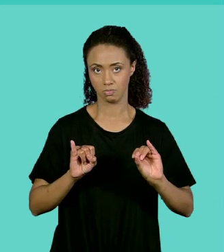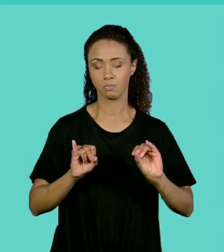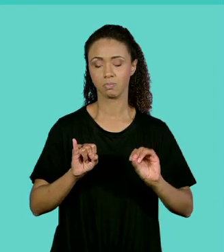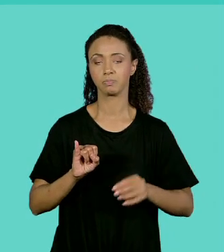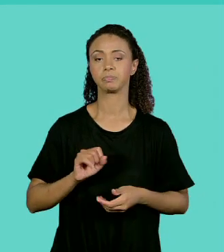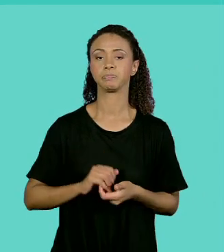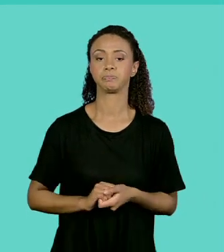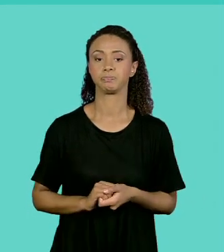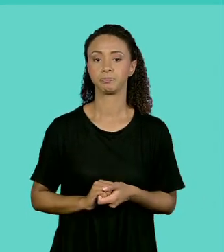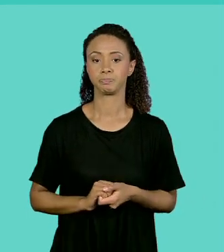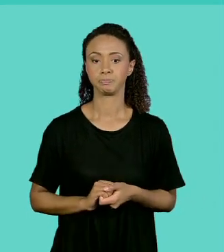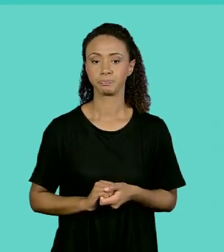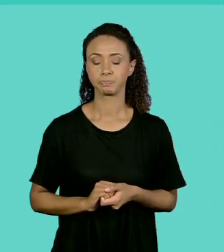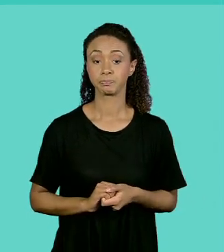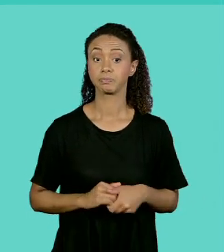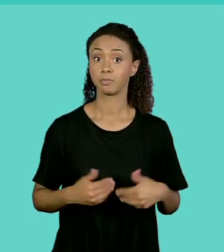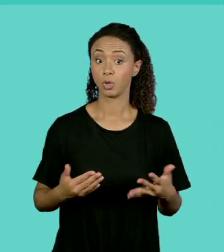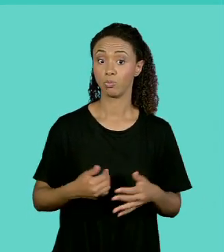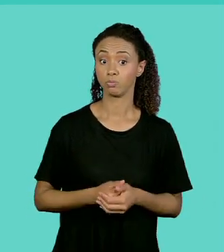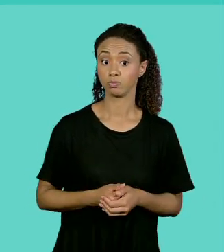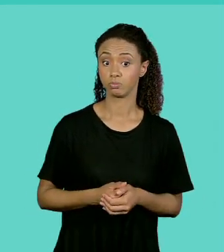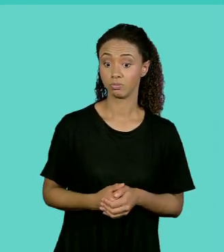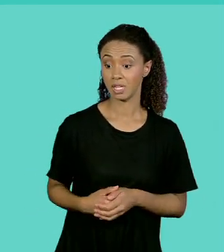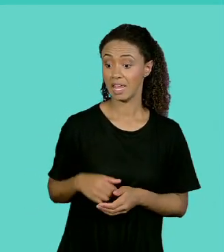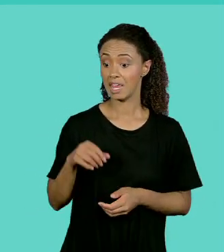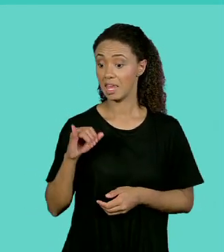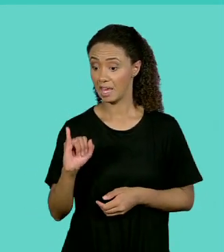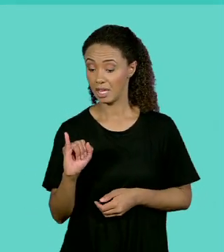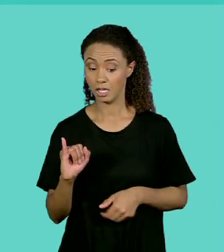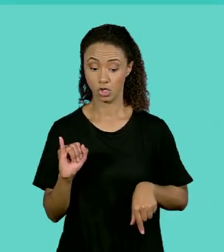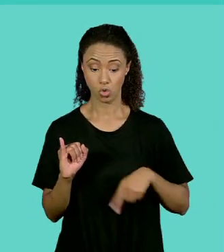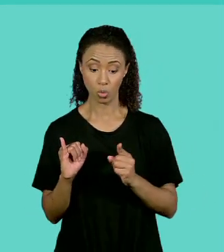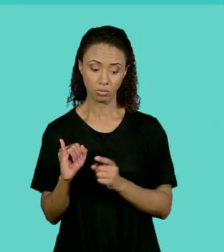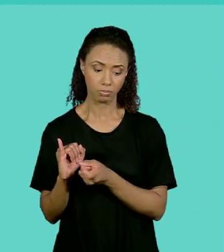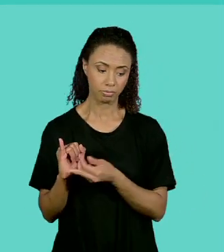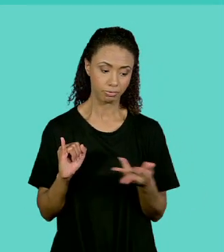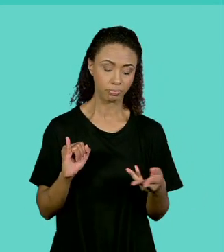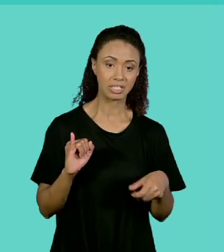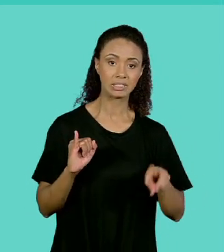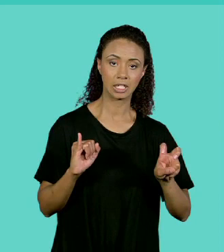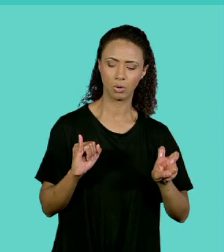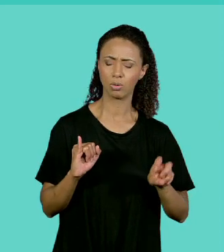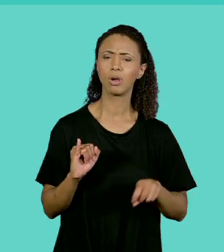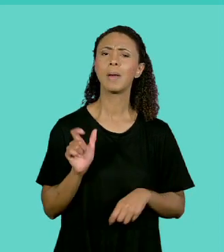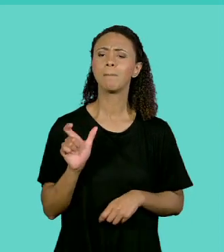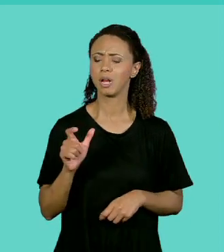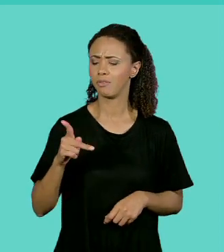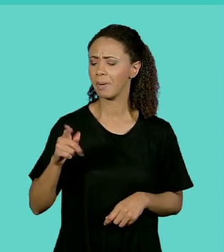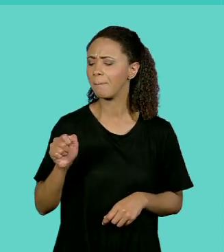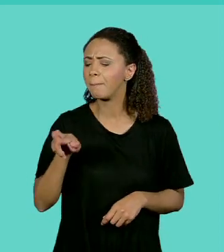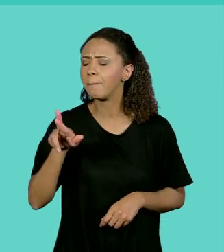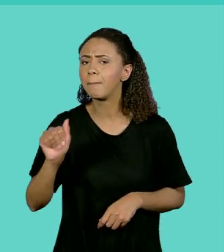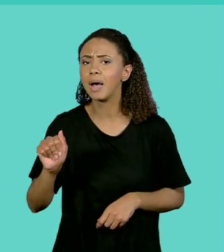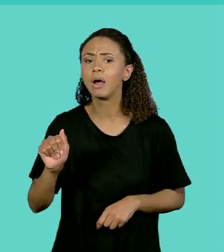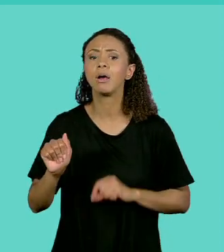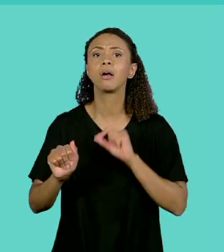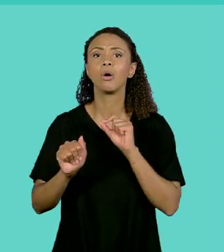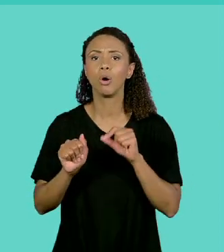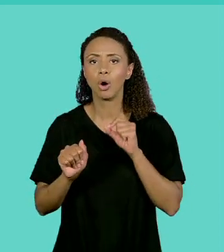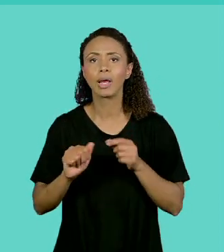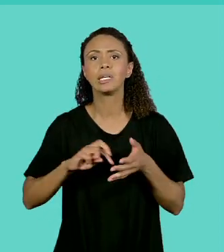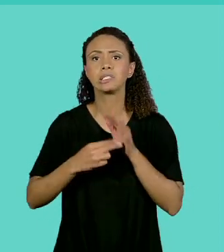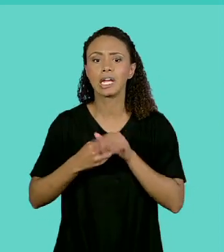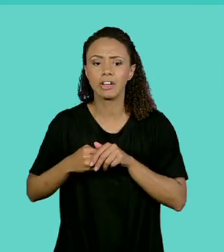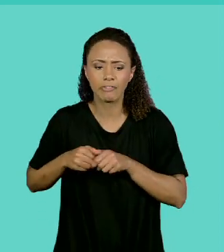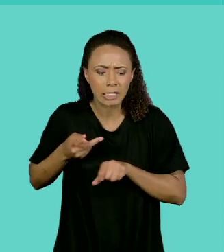Então, para I, de 1 até 5, a gente vai usar uma repetição para. E o I vai começar valendo 1 e